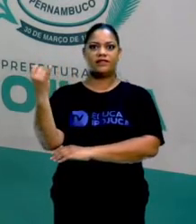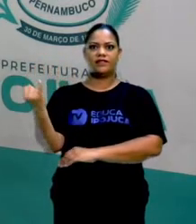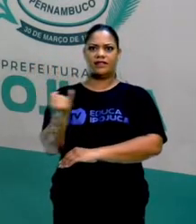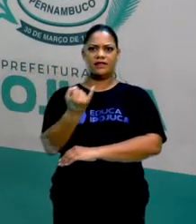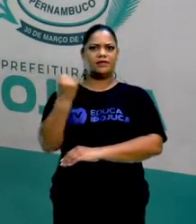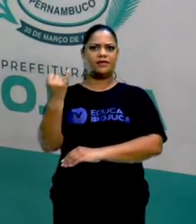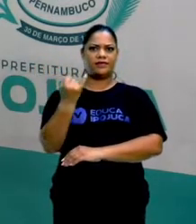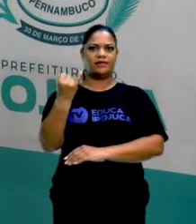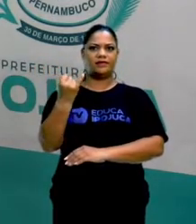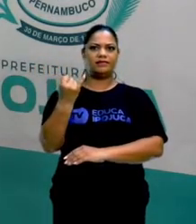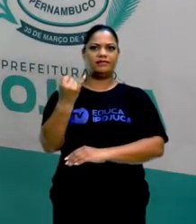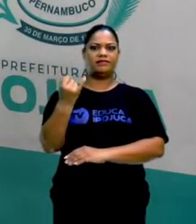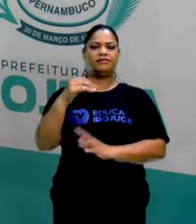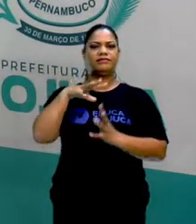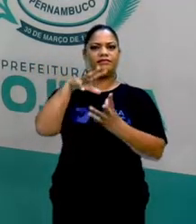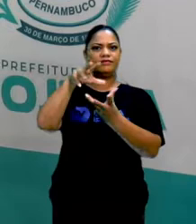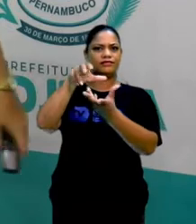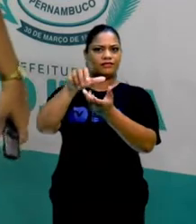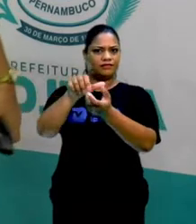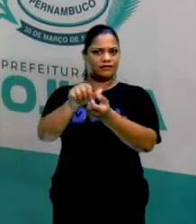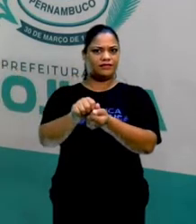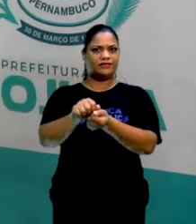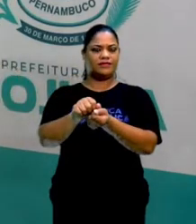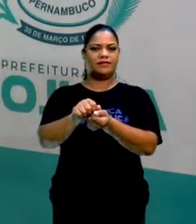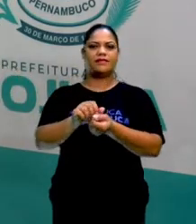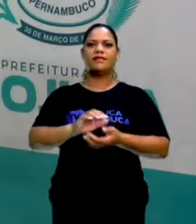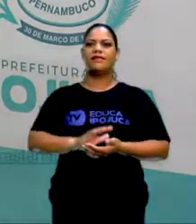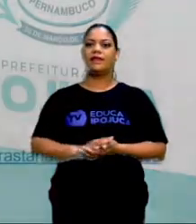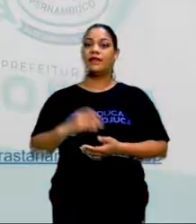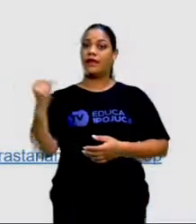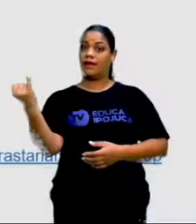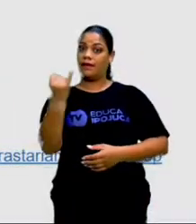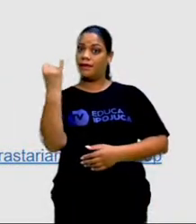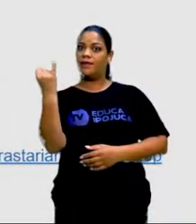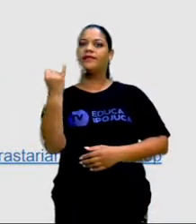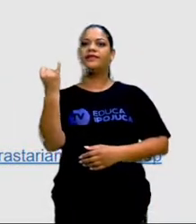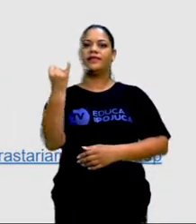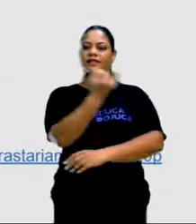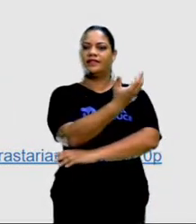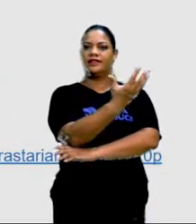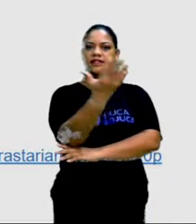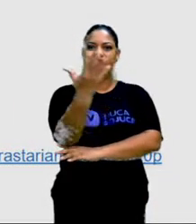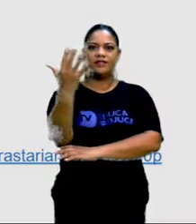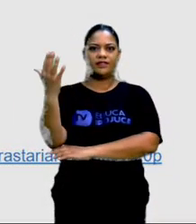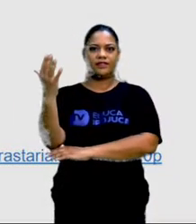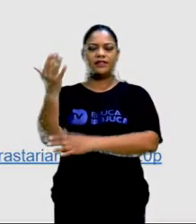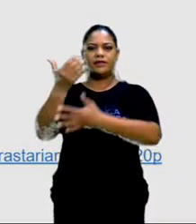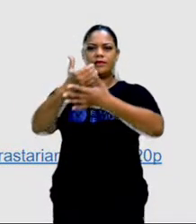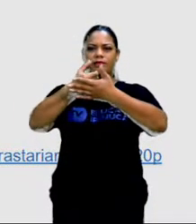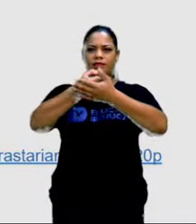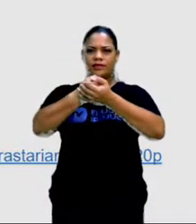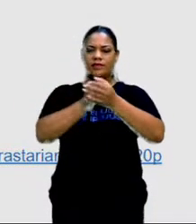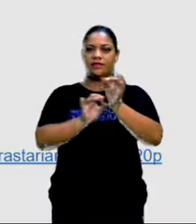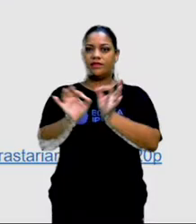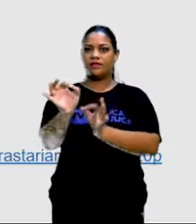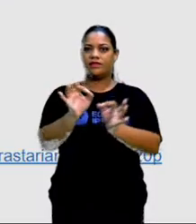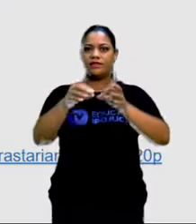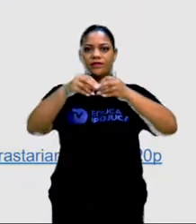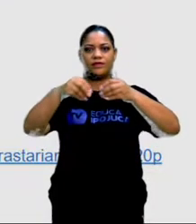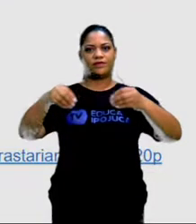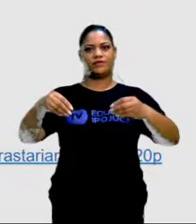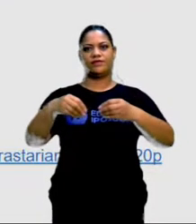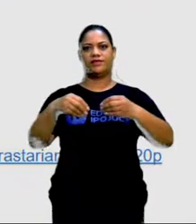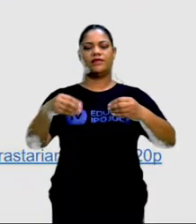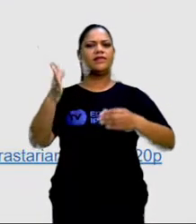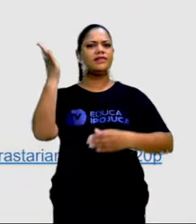ecossistema? Aqui a gente está dizendo que o papel das florestas na formação e proteção do solo. A gente sabe que